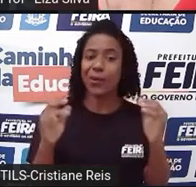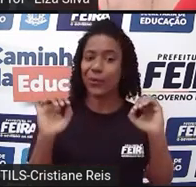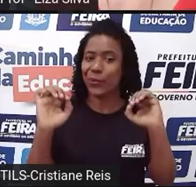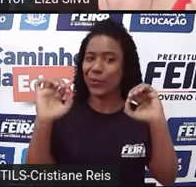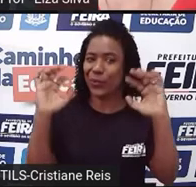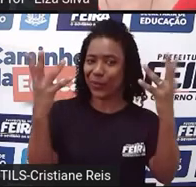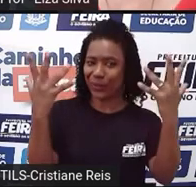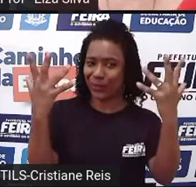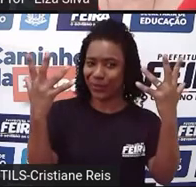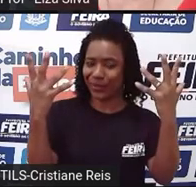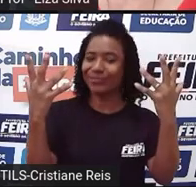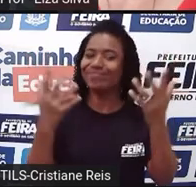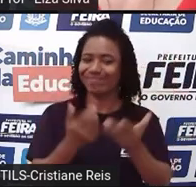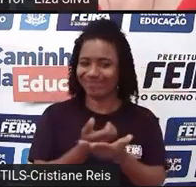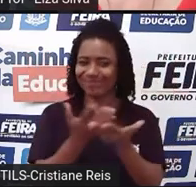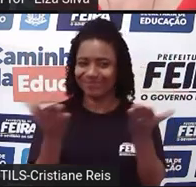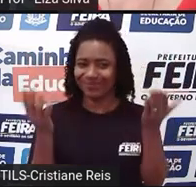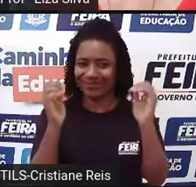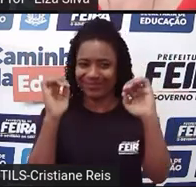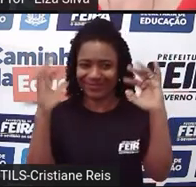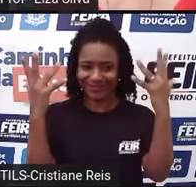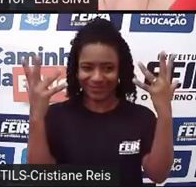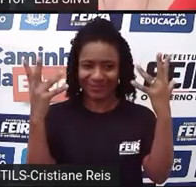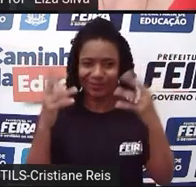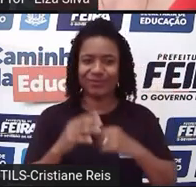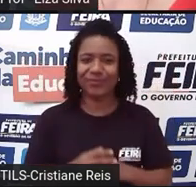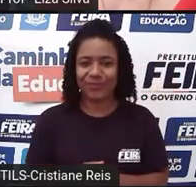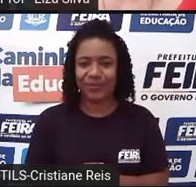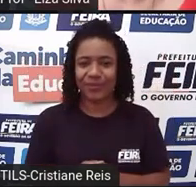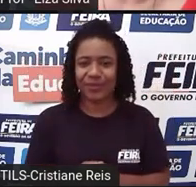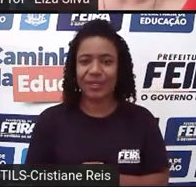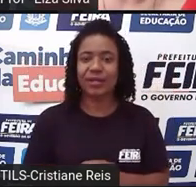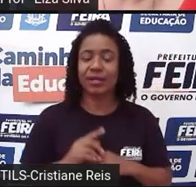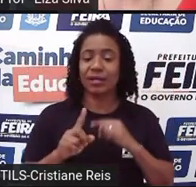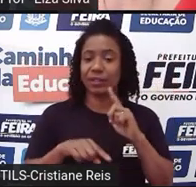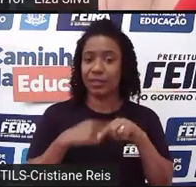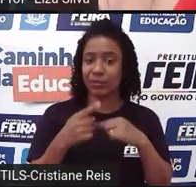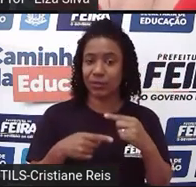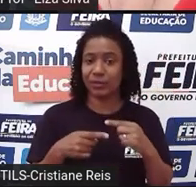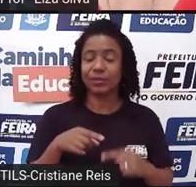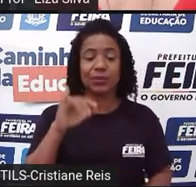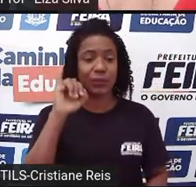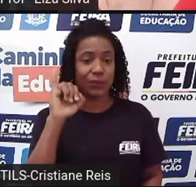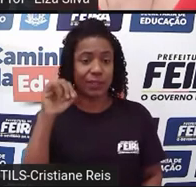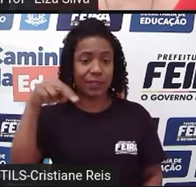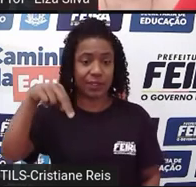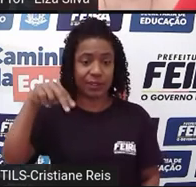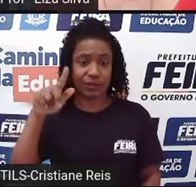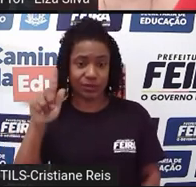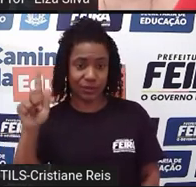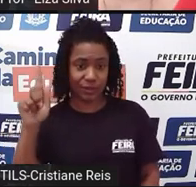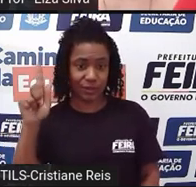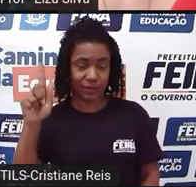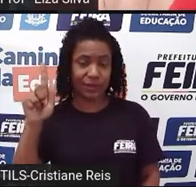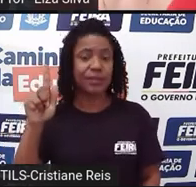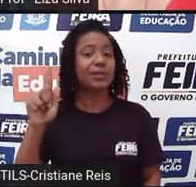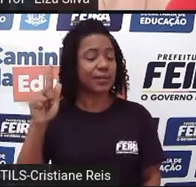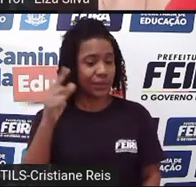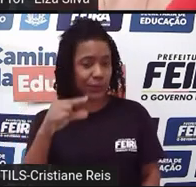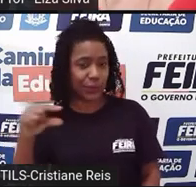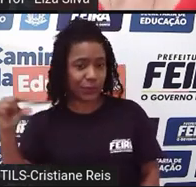Celebrate Comemorar E logo depois o ing O ing E o complemento da frase